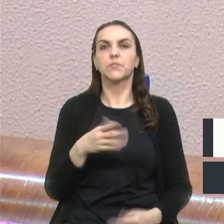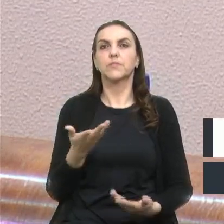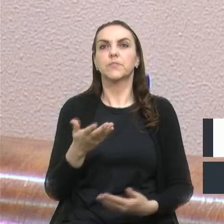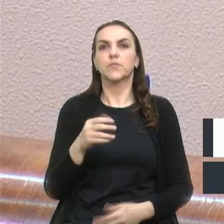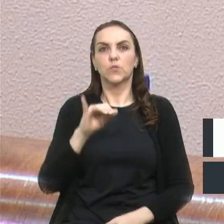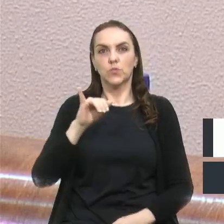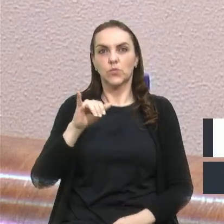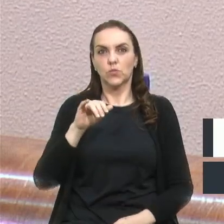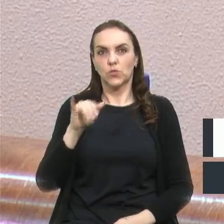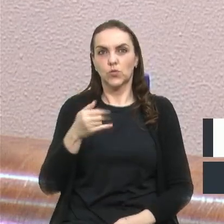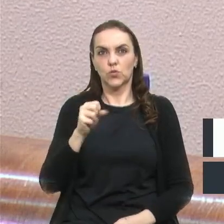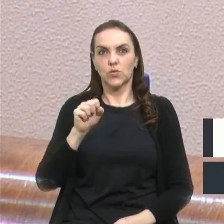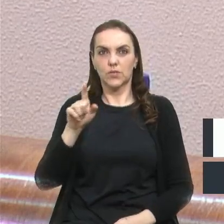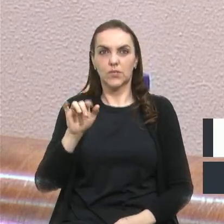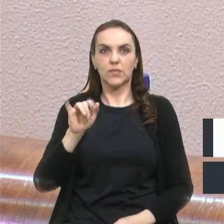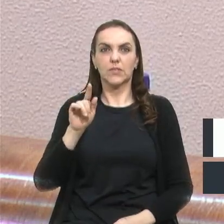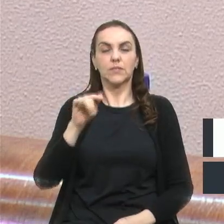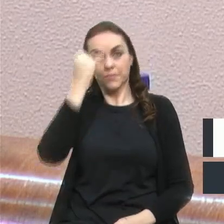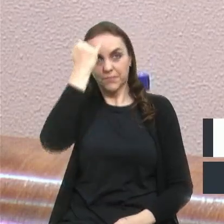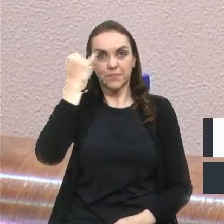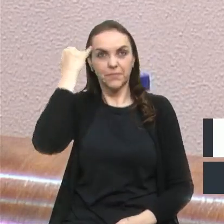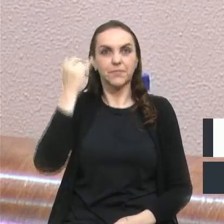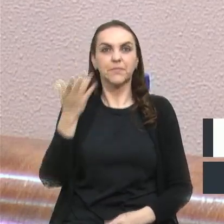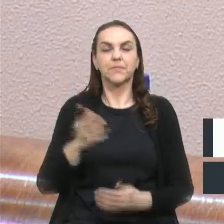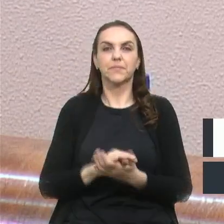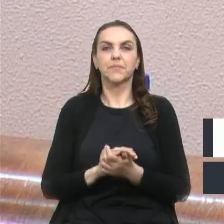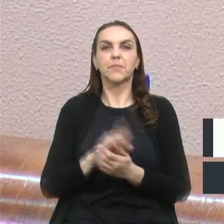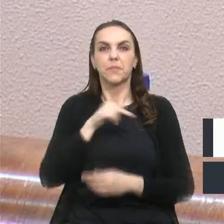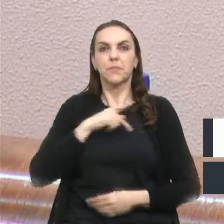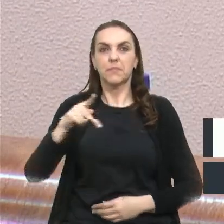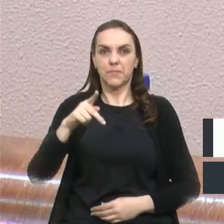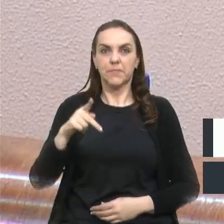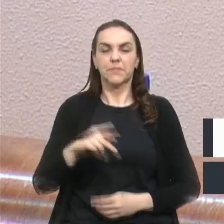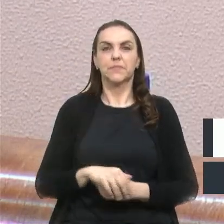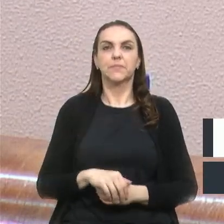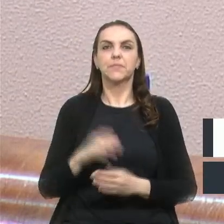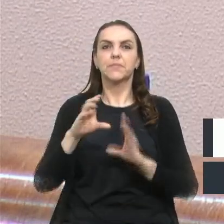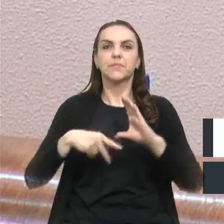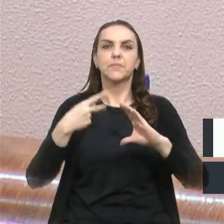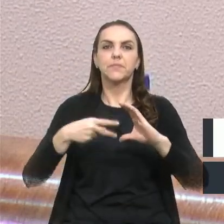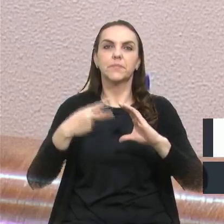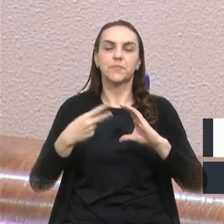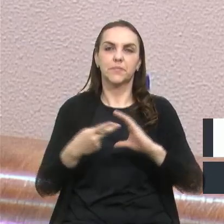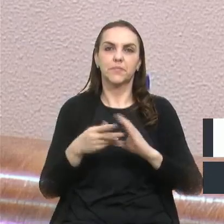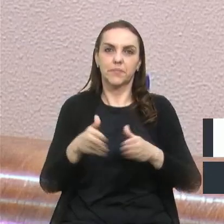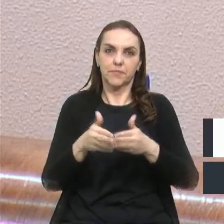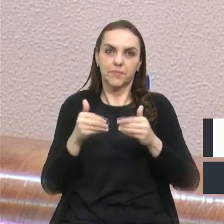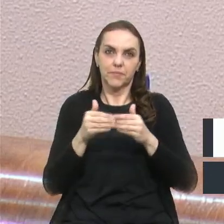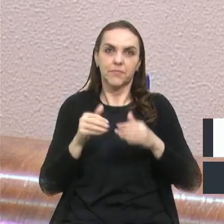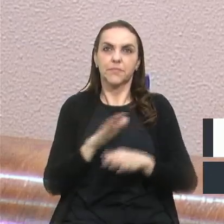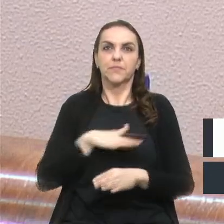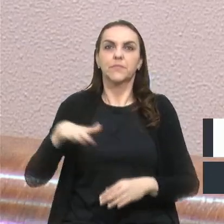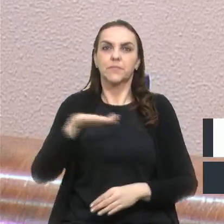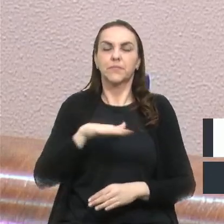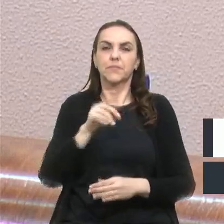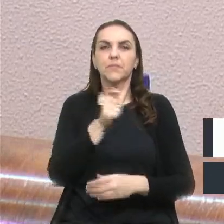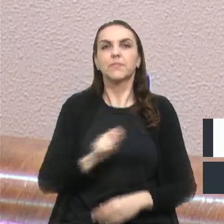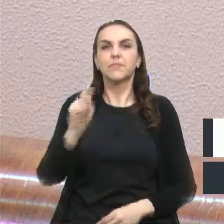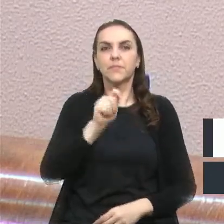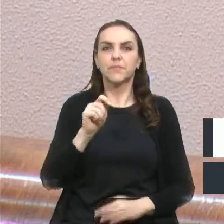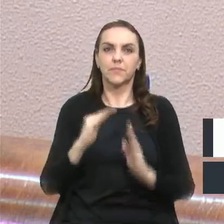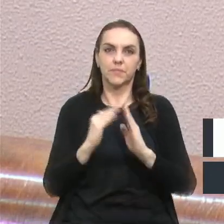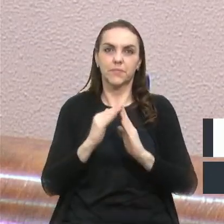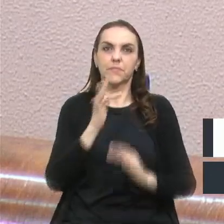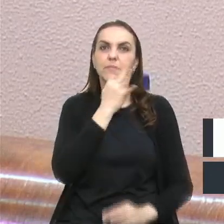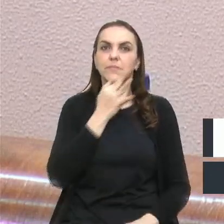Pascoal D'Ambros, presidente da Câmara Municipal de Caxias do Sul. Solicita o espaço de acordo de liderança para a Associação dos Moradores de Forqueta na